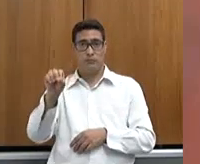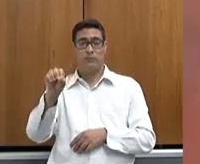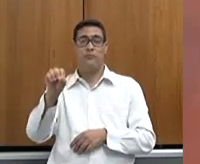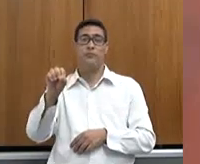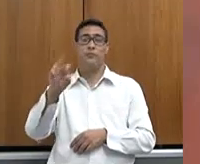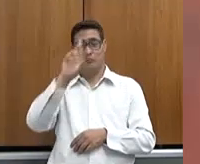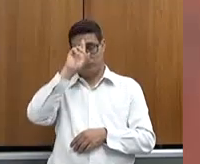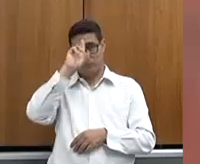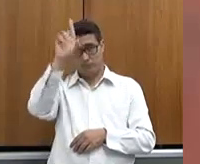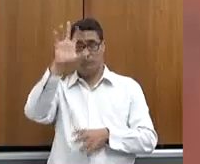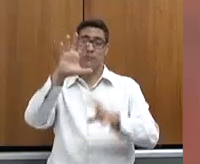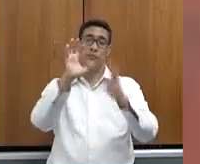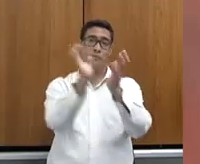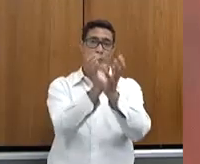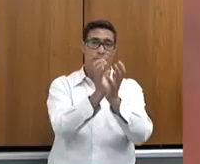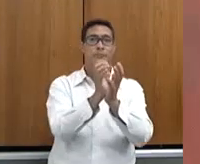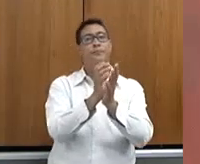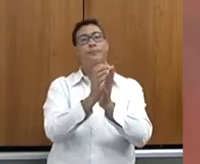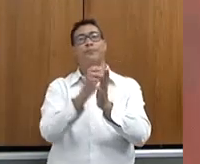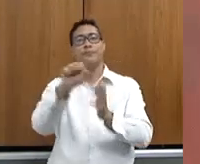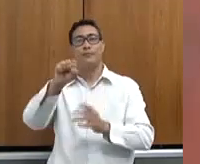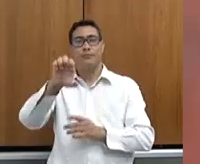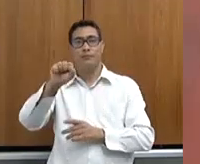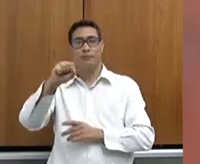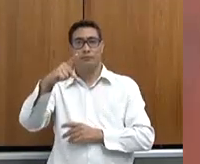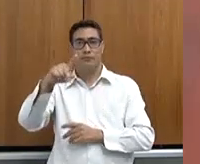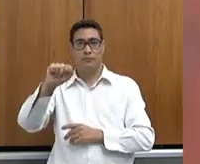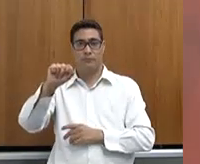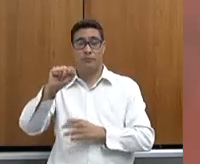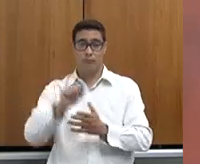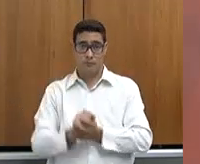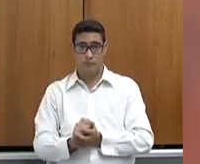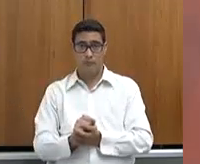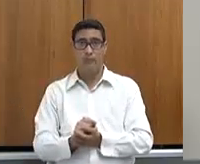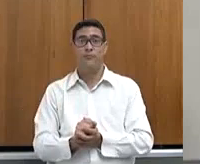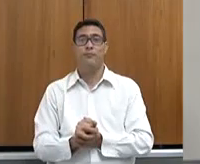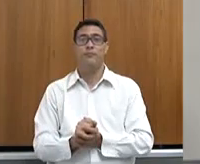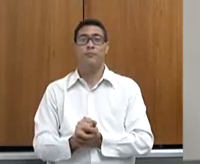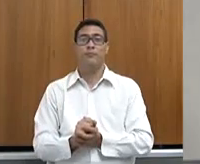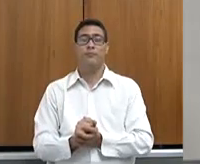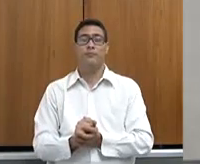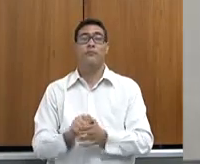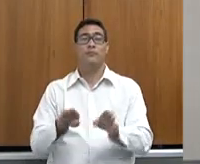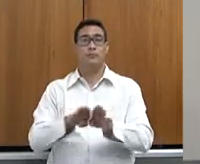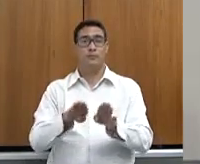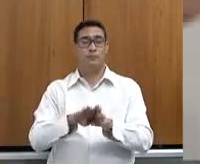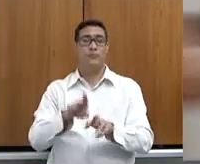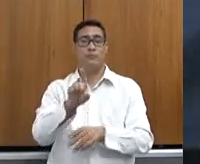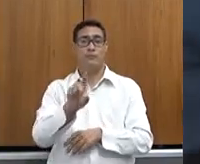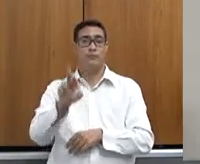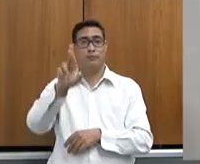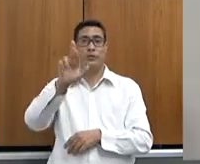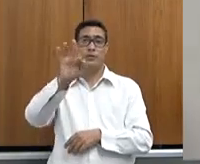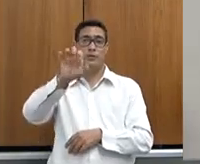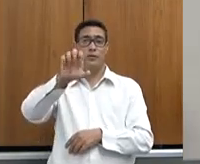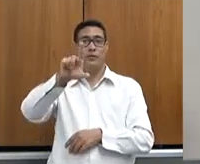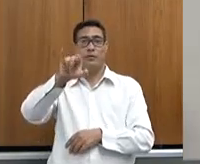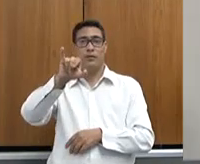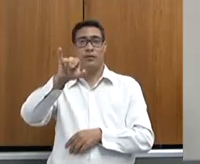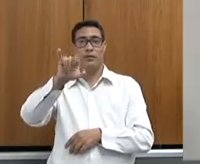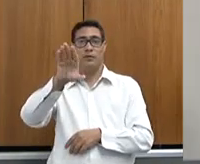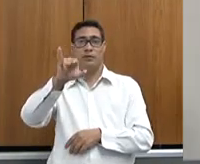chefe do Núcleo de Gestão Ambiental da CEAPA. Prezado, doutor Feliciano Nogueira de Oliveira,